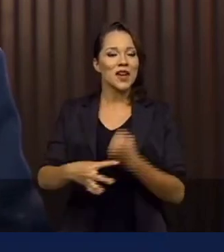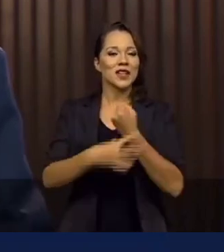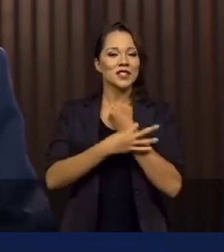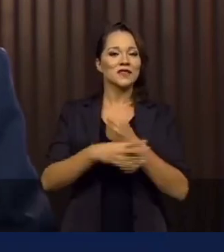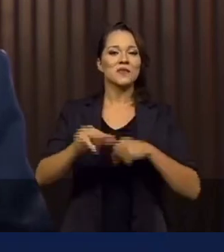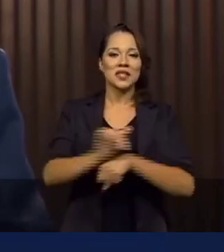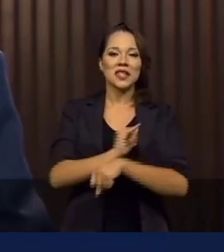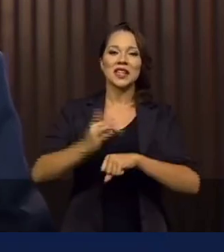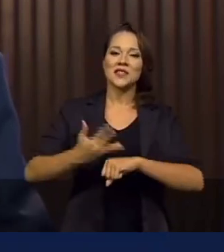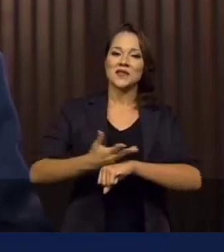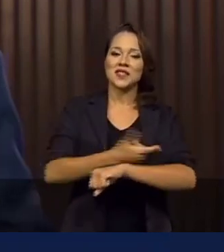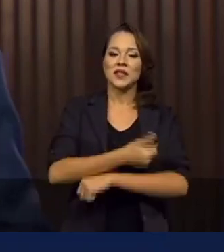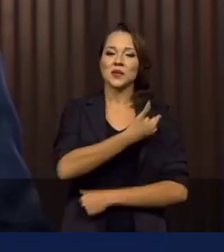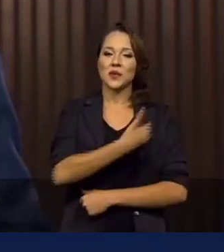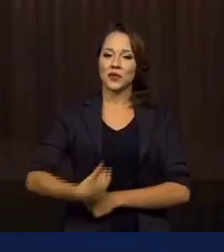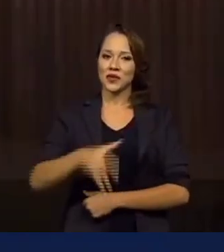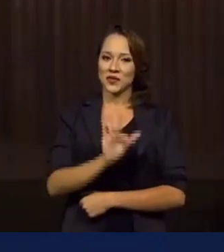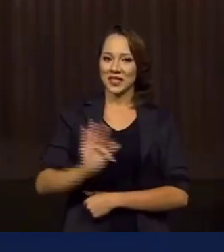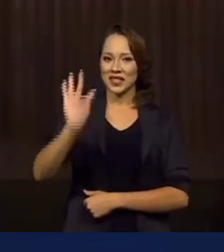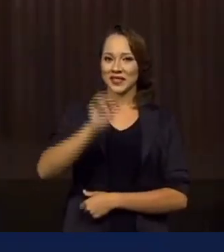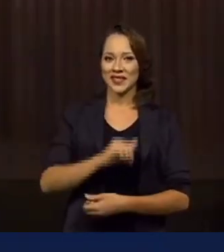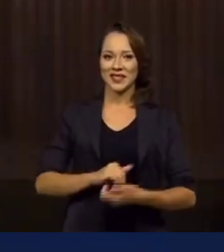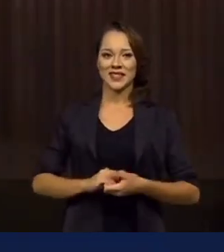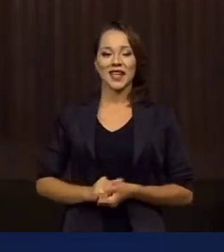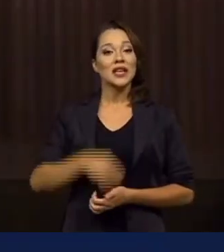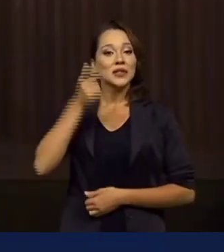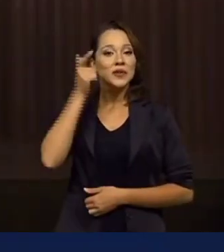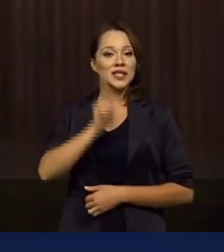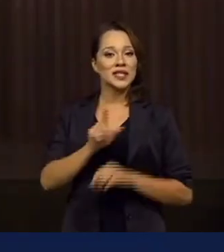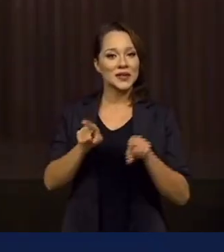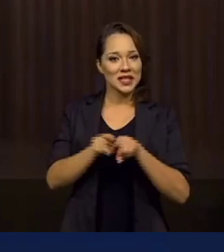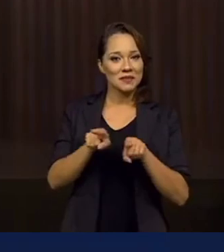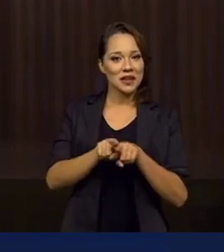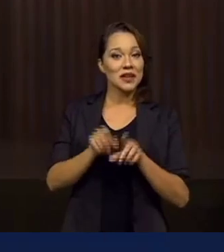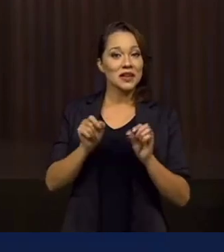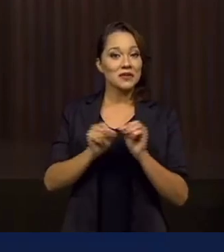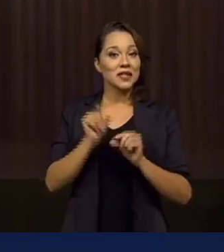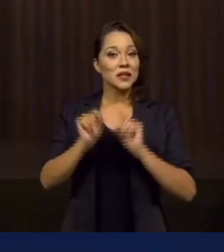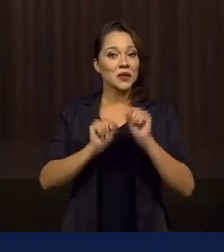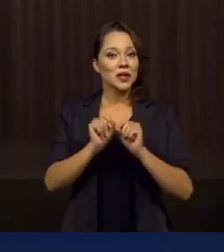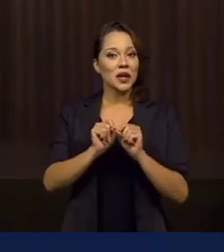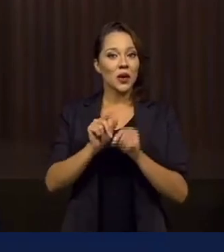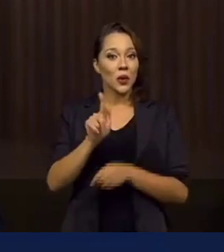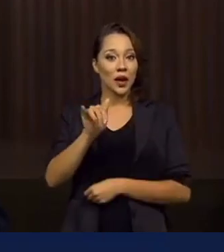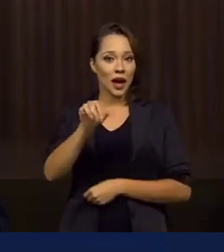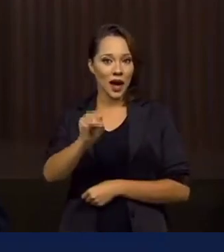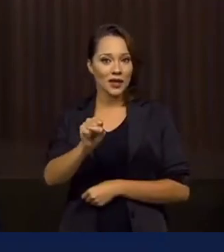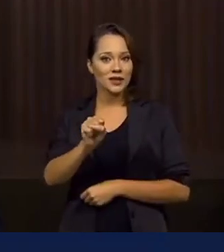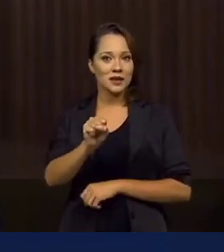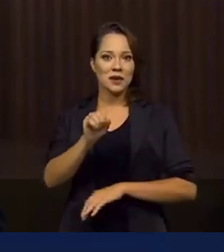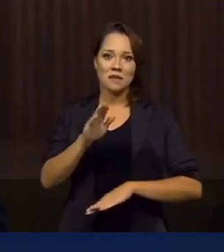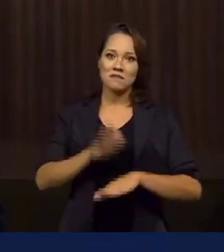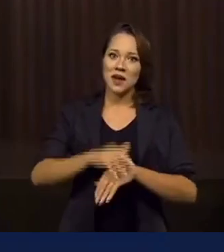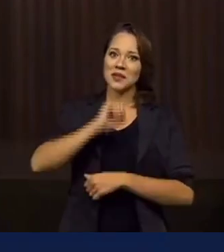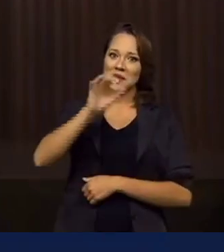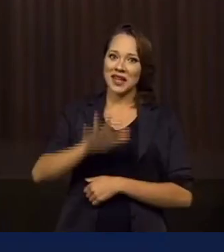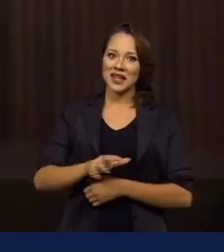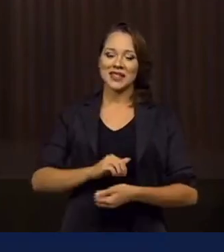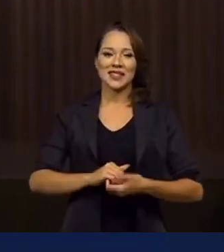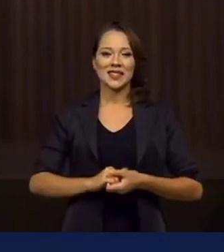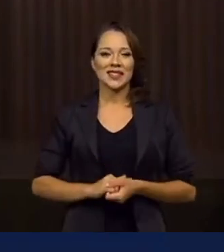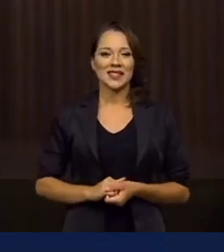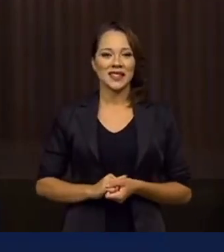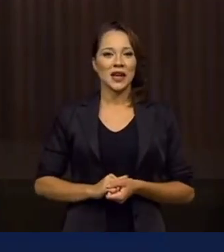pela ação eficiente do governo federal. Conseguimos também fazer com que o botijão de gás ficasse mais em conta.